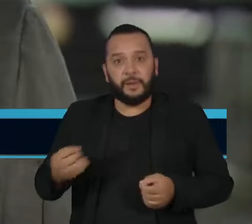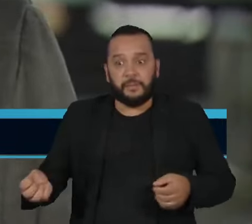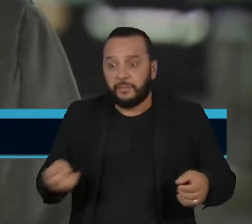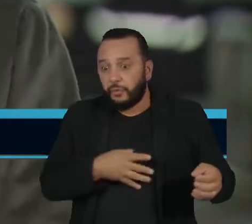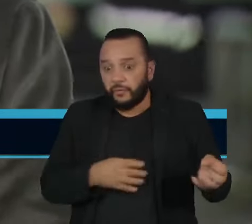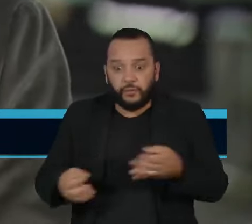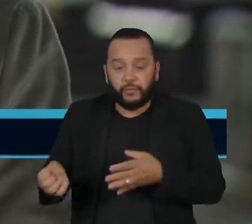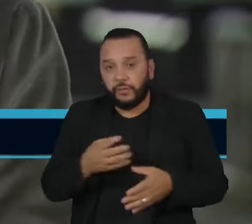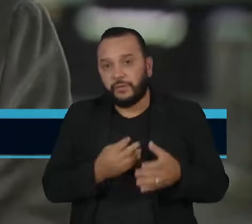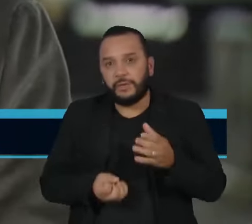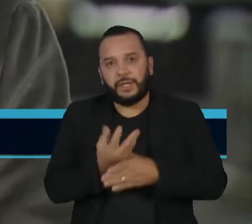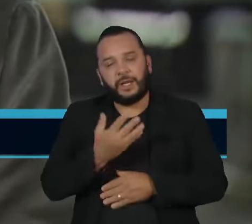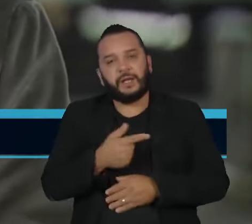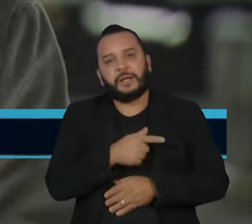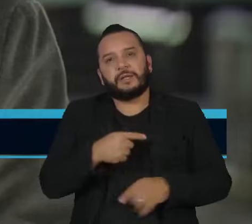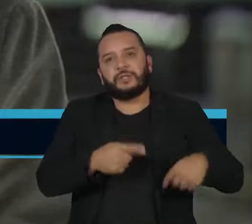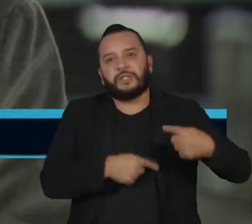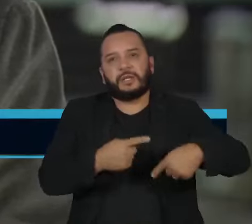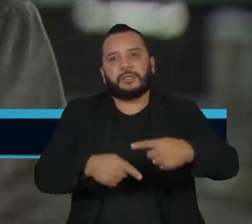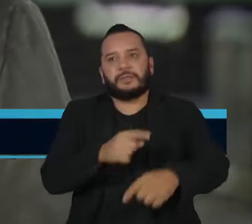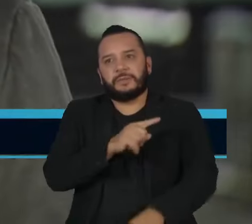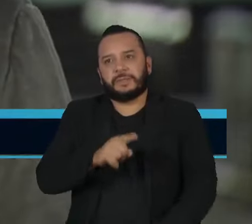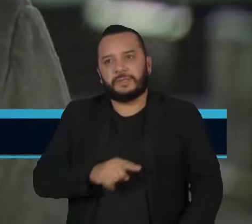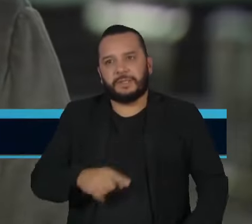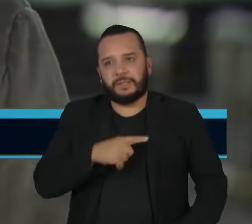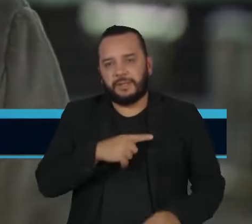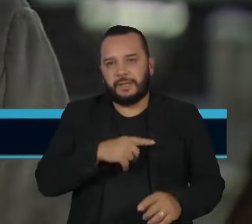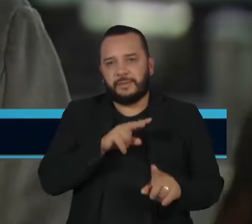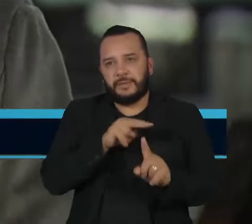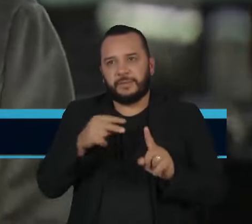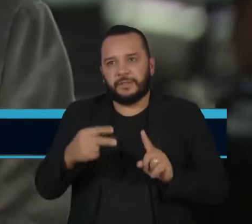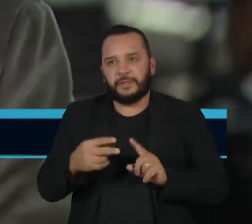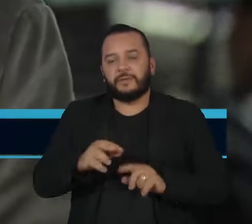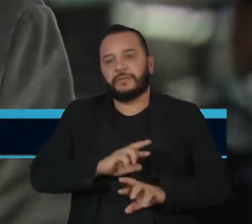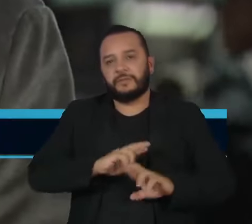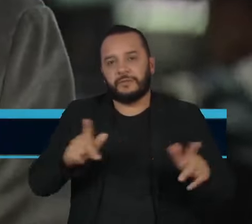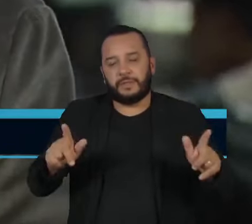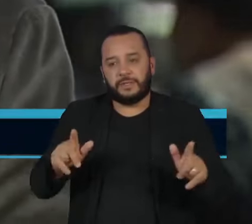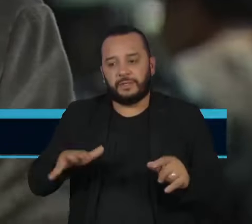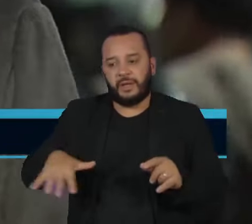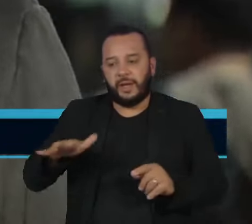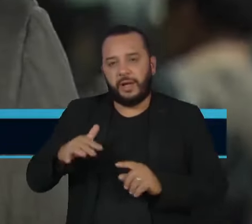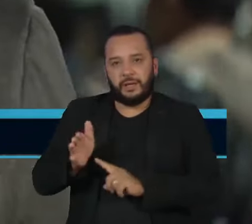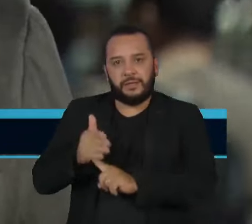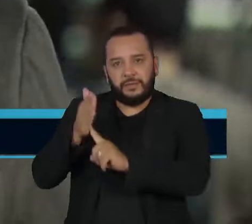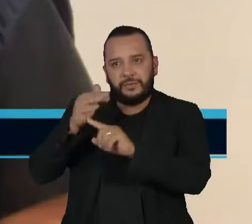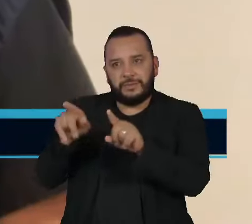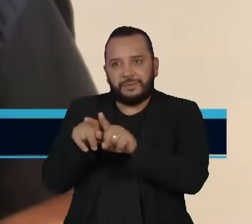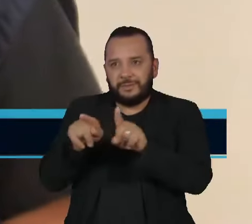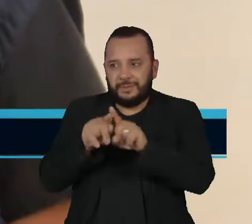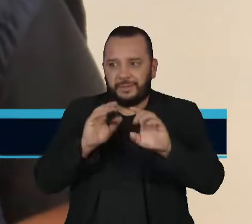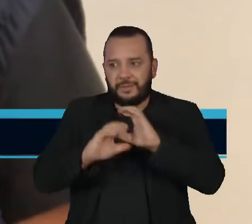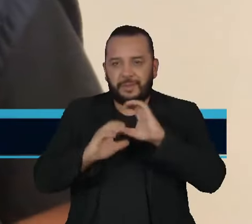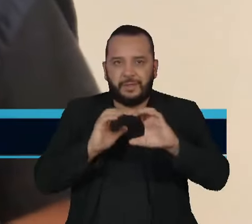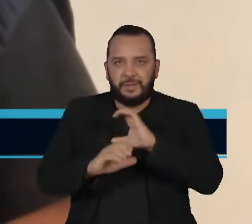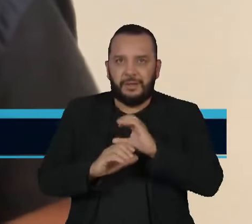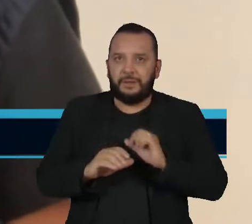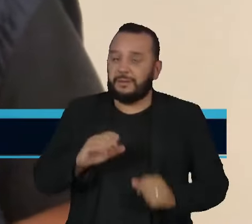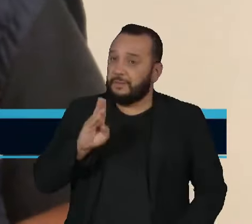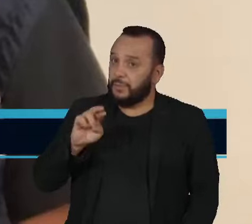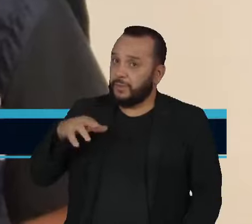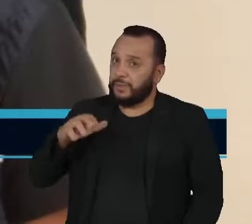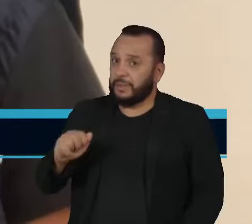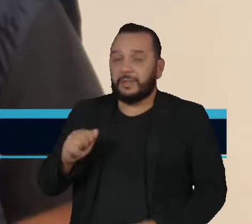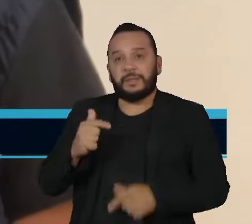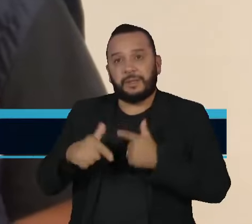Eles têm a capacidade de levar um olhar diferente para áreas como tecnologia e comunicação. A Bruna trabalha na